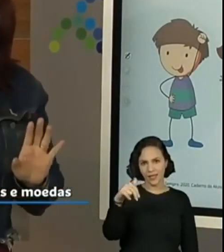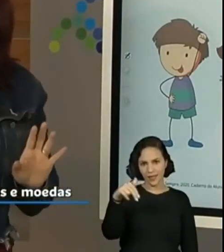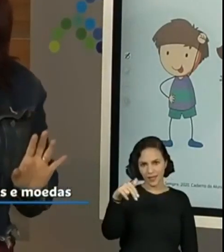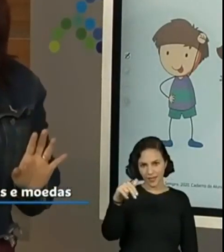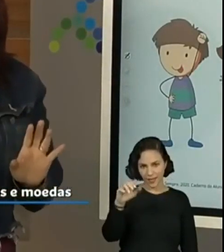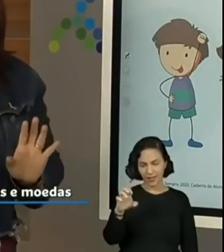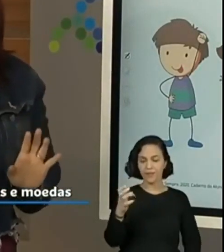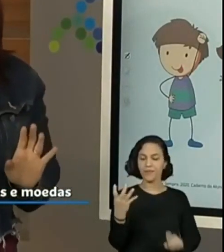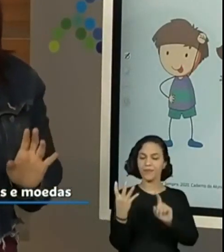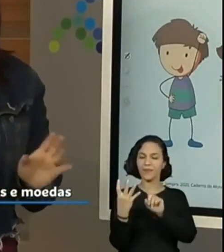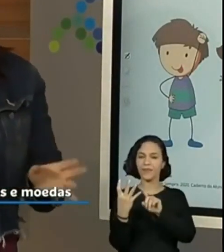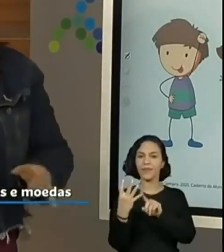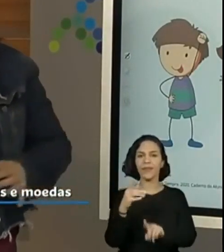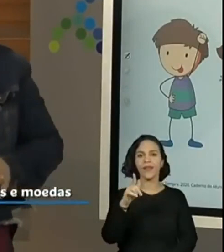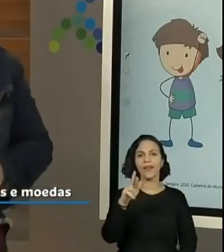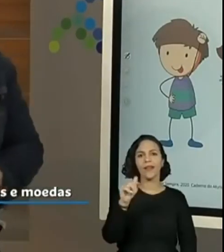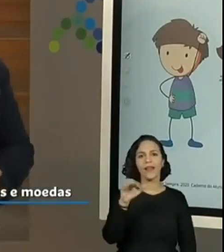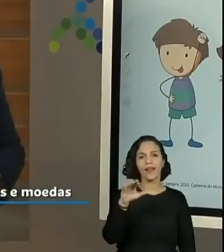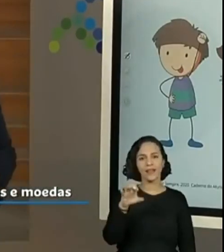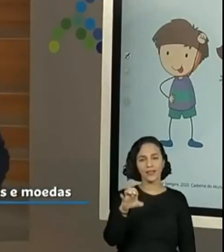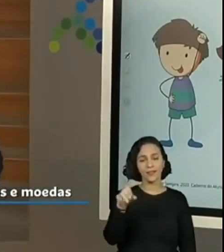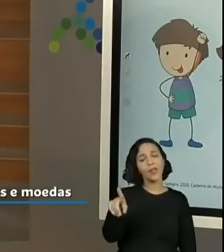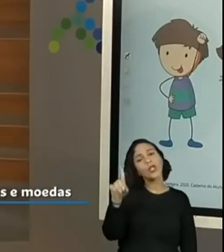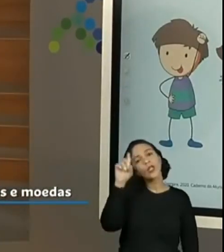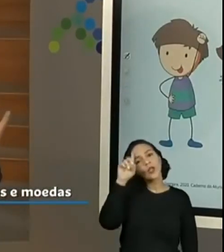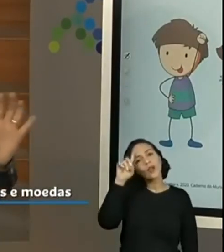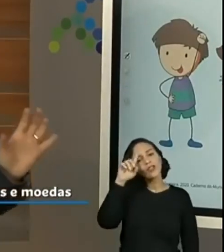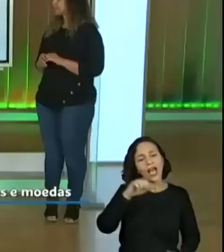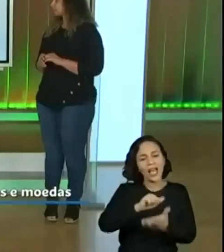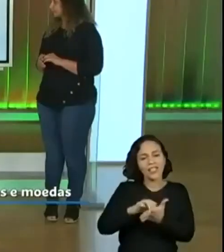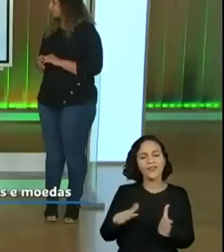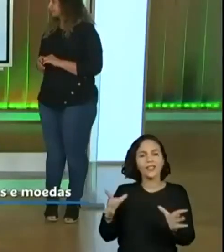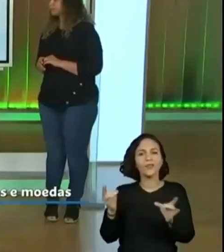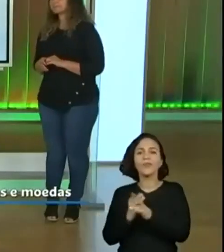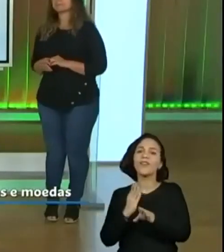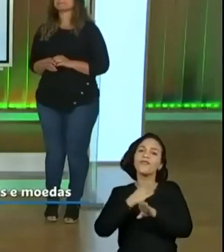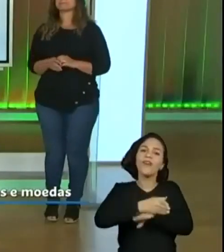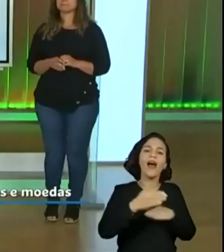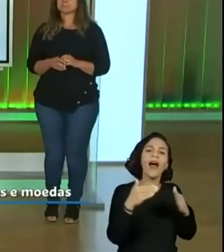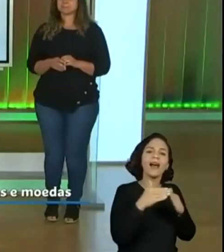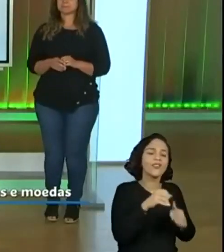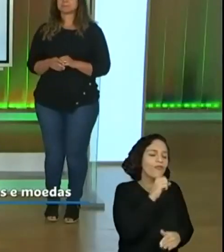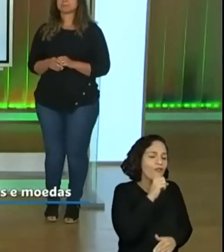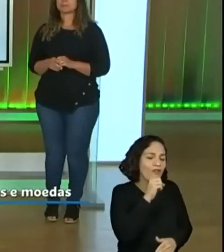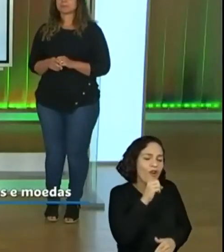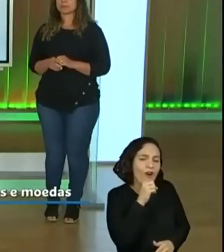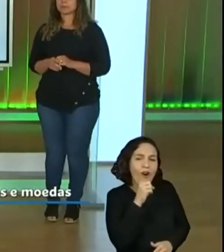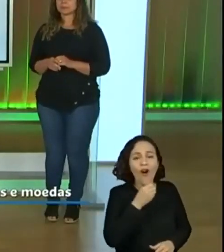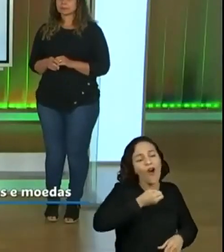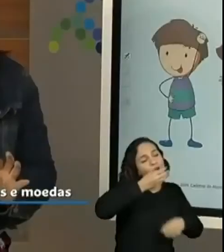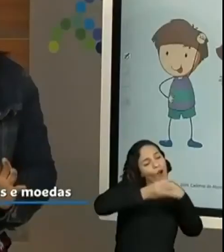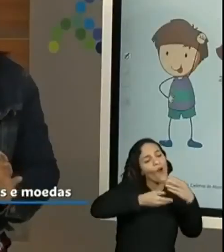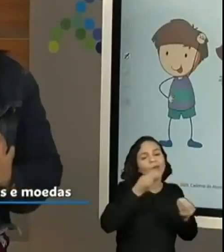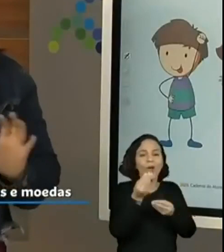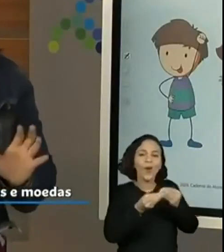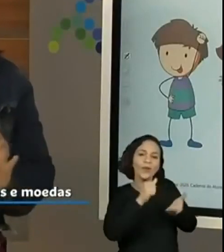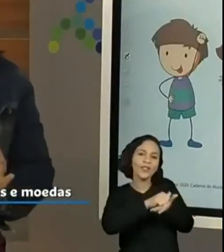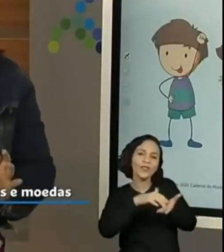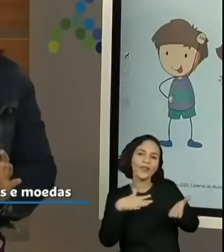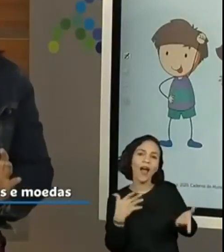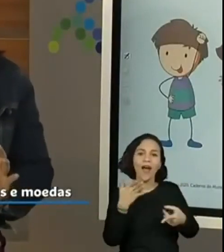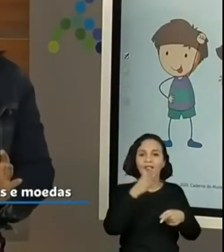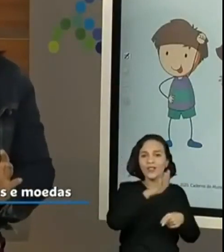uma passadinha na casa dos avós para contar como foram as atividades, fazer leituras, ajudar aí nas tarefas,